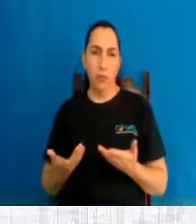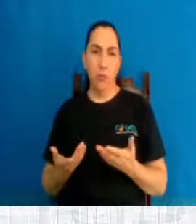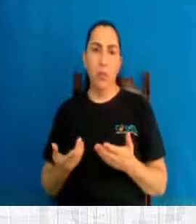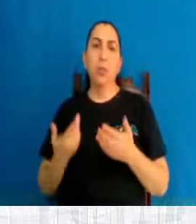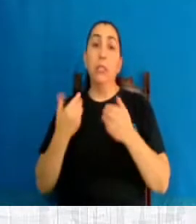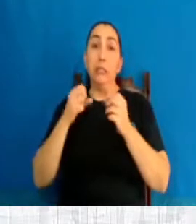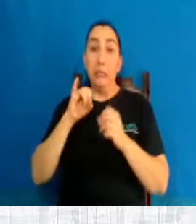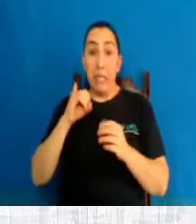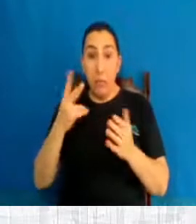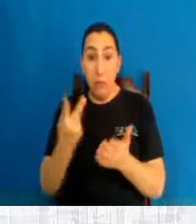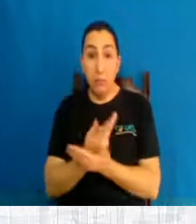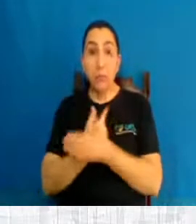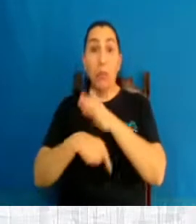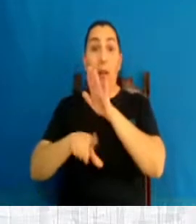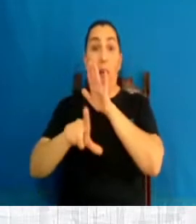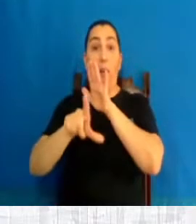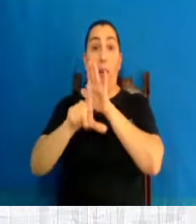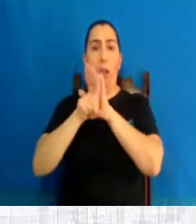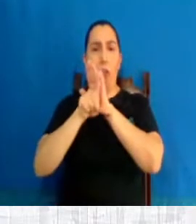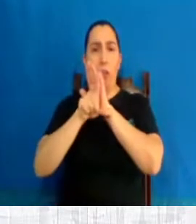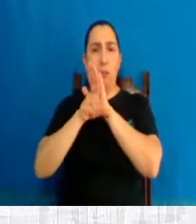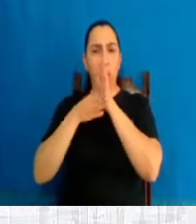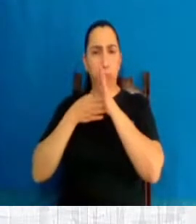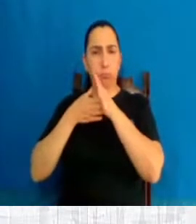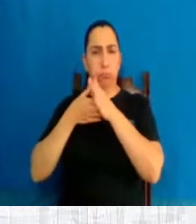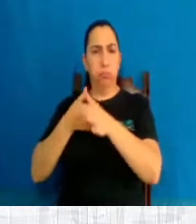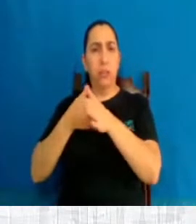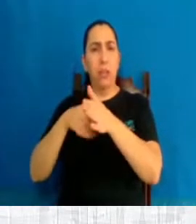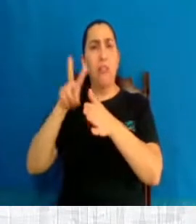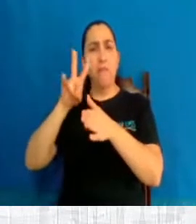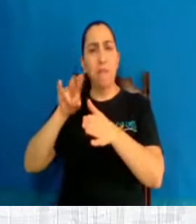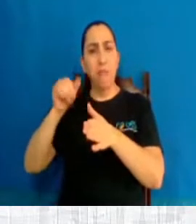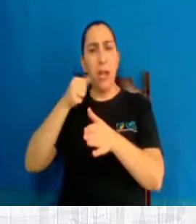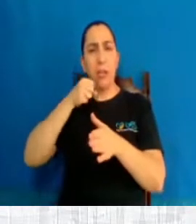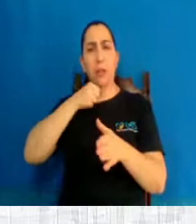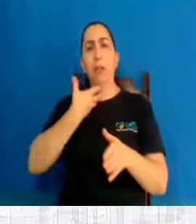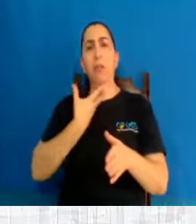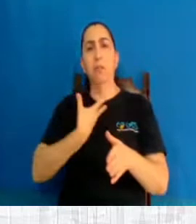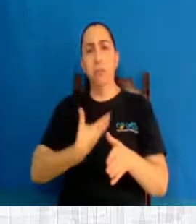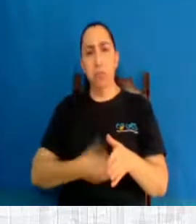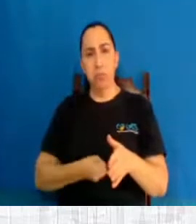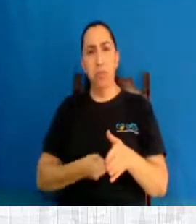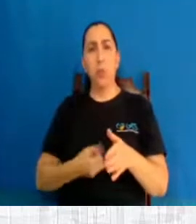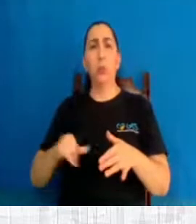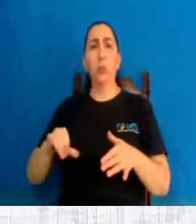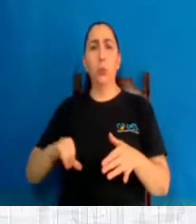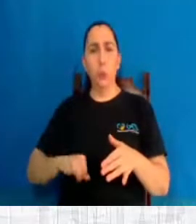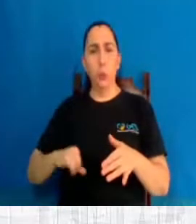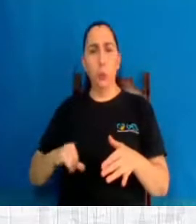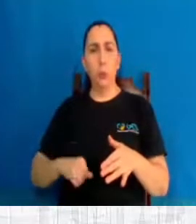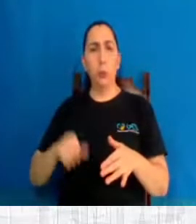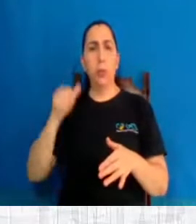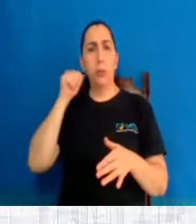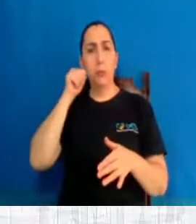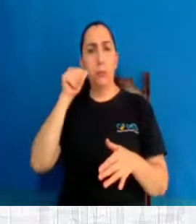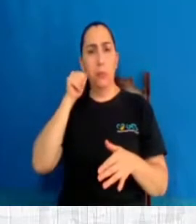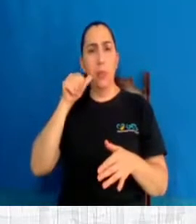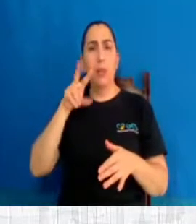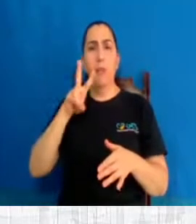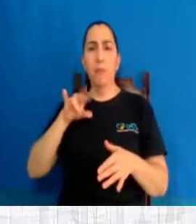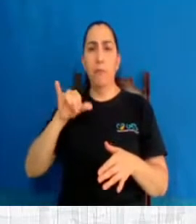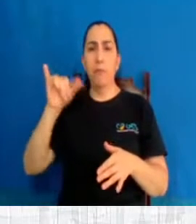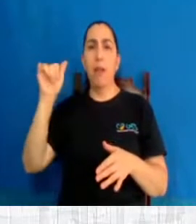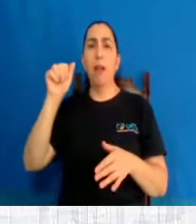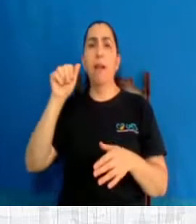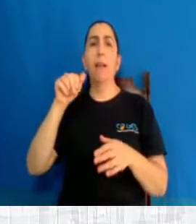ter um grande aumento do número de abortos, um grande aumento do número das sequelas e sofrimento das mulheres, aumento do número de DST e de AIDS, porque